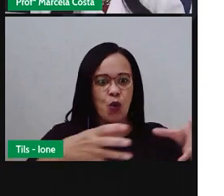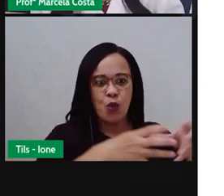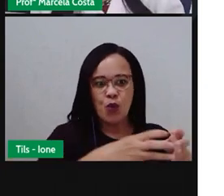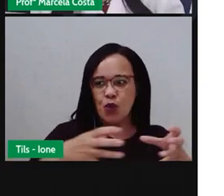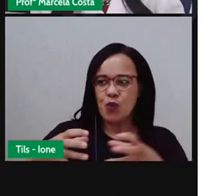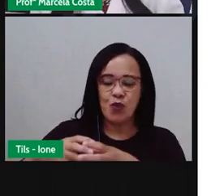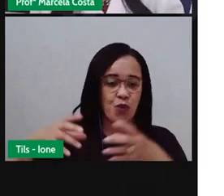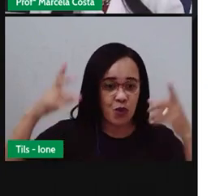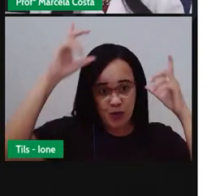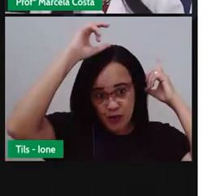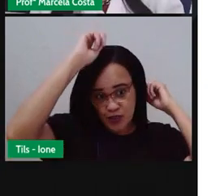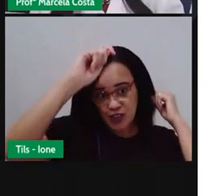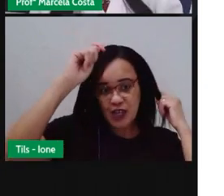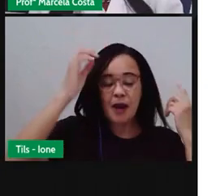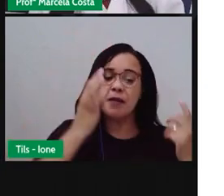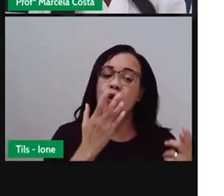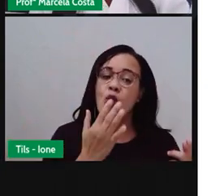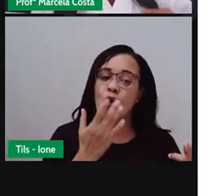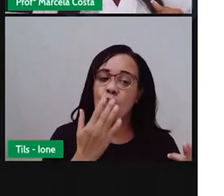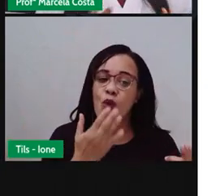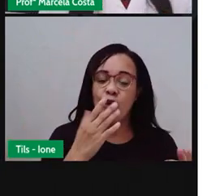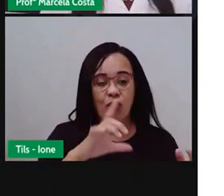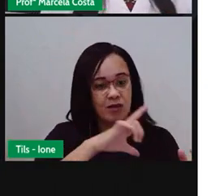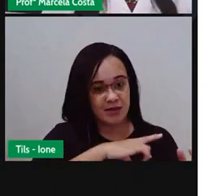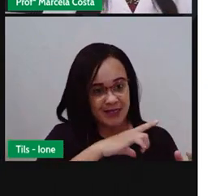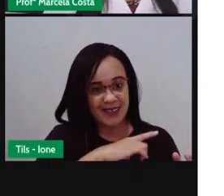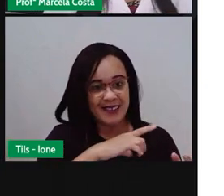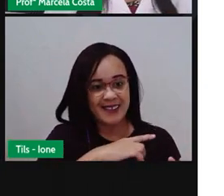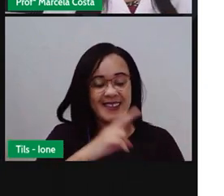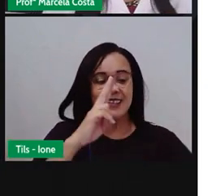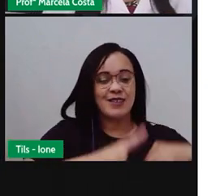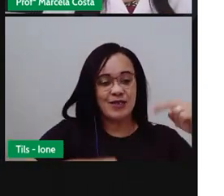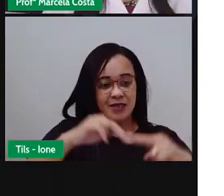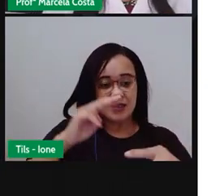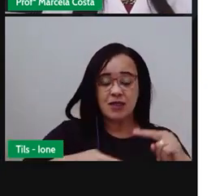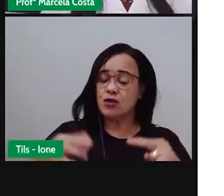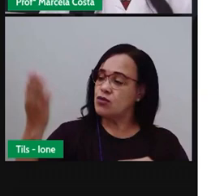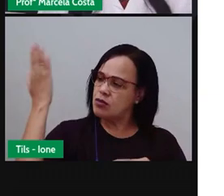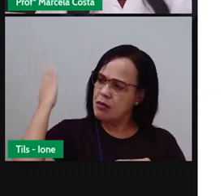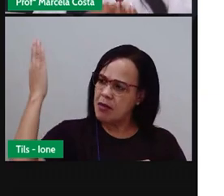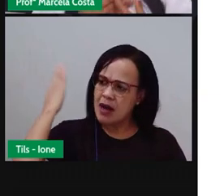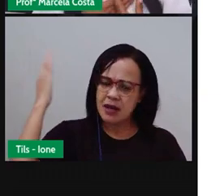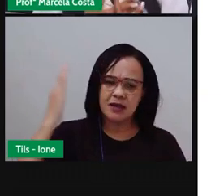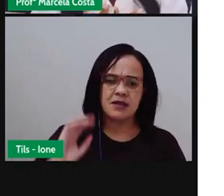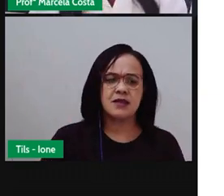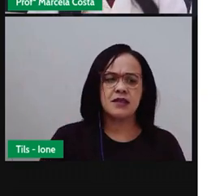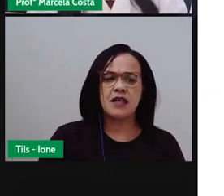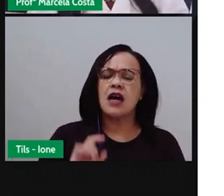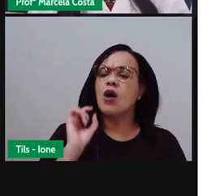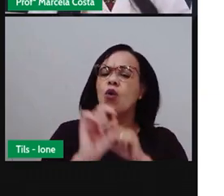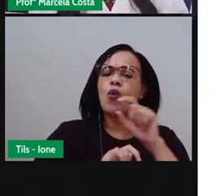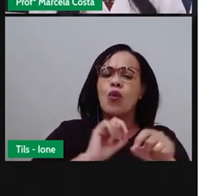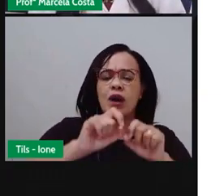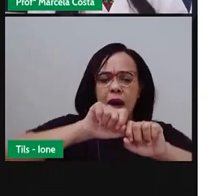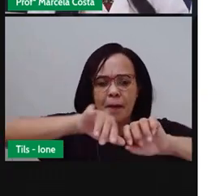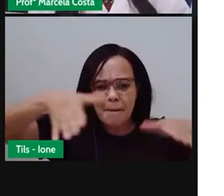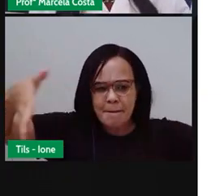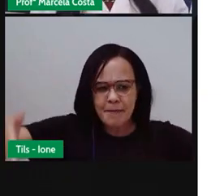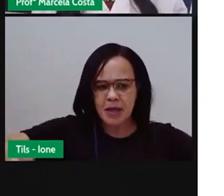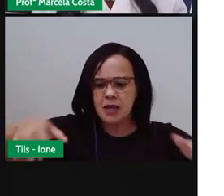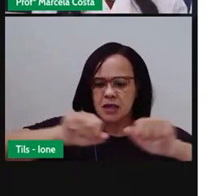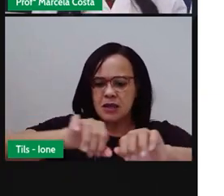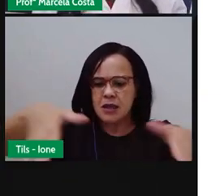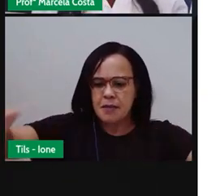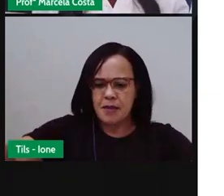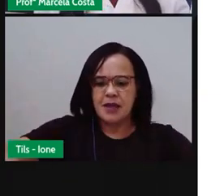coloridos. No São João de um passado distante, tinha umas mesas de todas